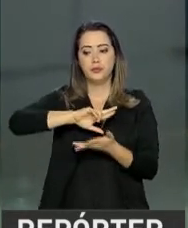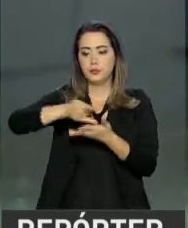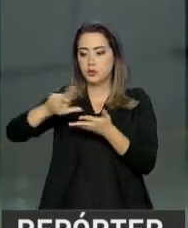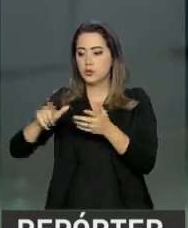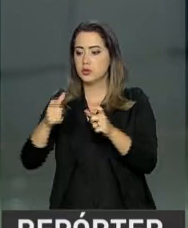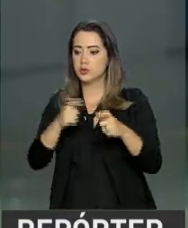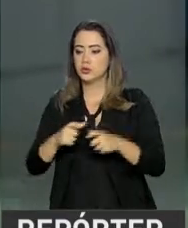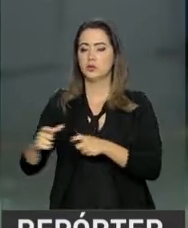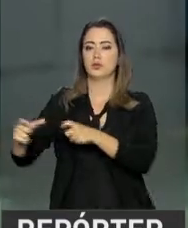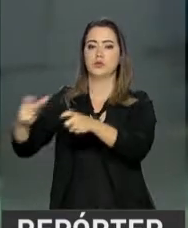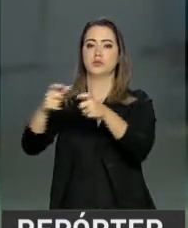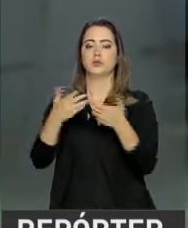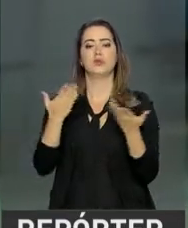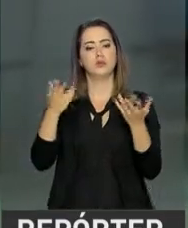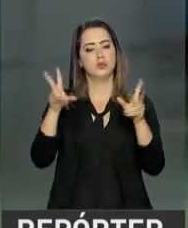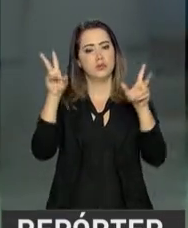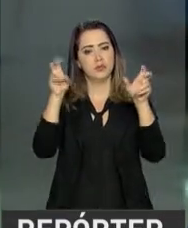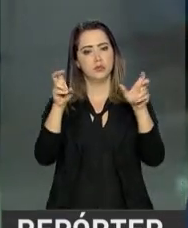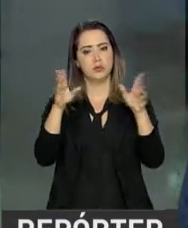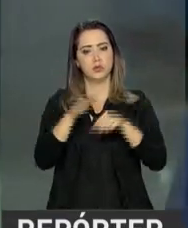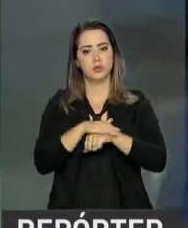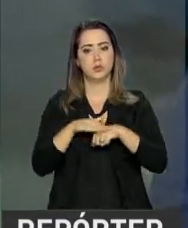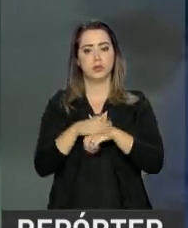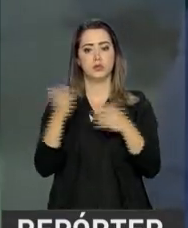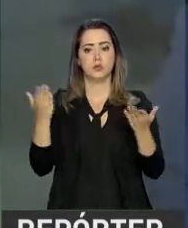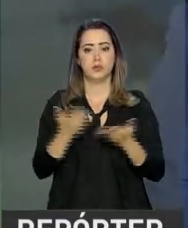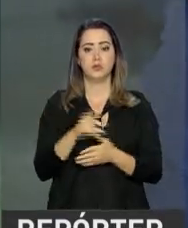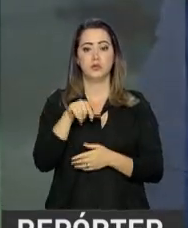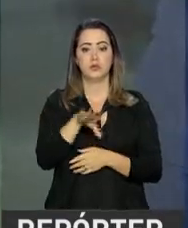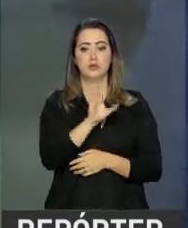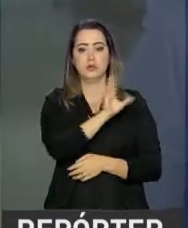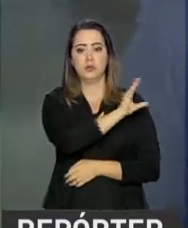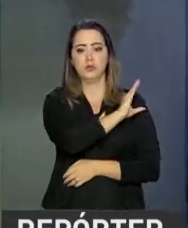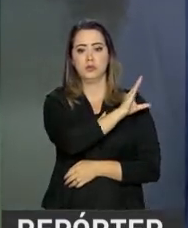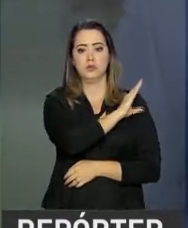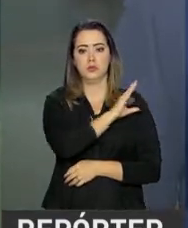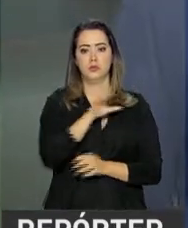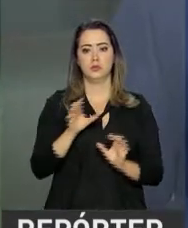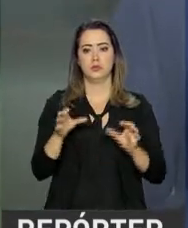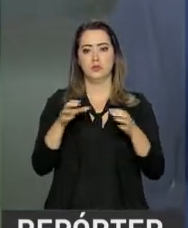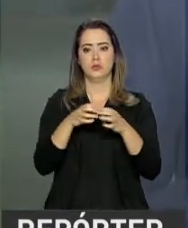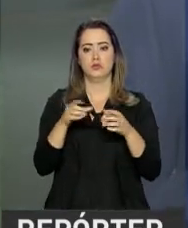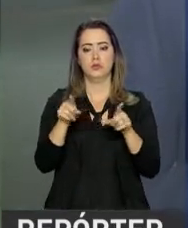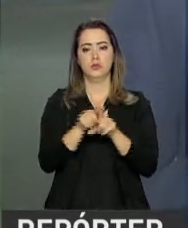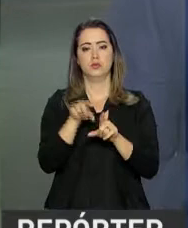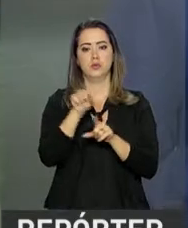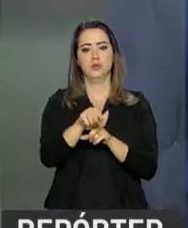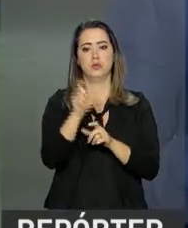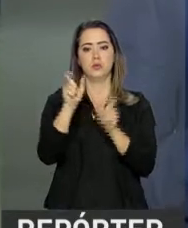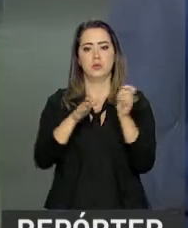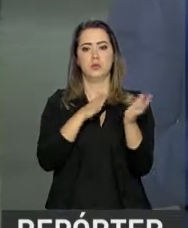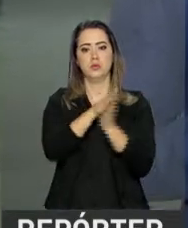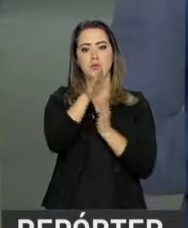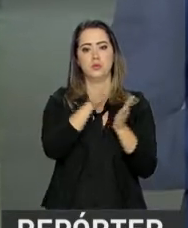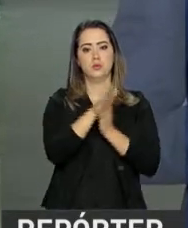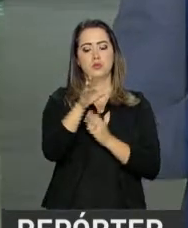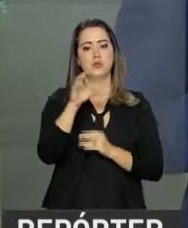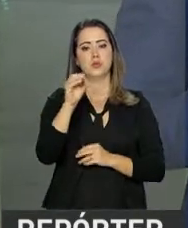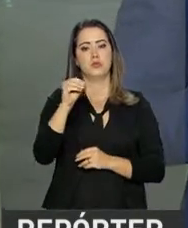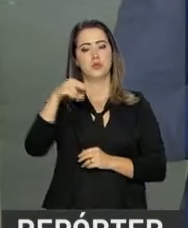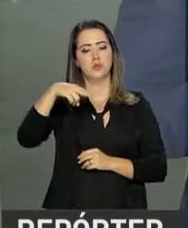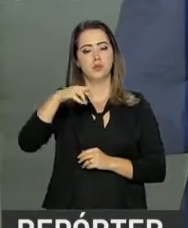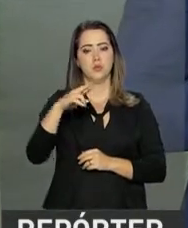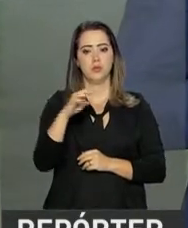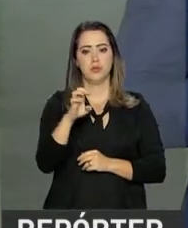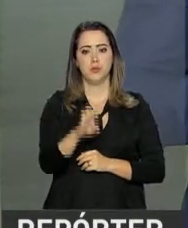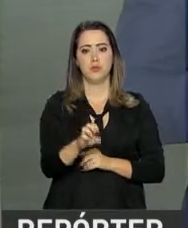E para falar sobre esse tema, eu converso com o coordenador-geral do Comitê Nacional para os Refugiados, o CONARE do